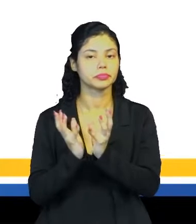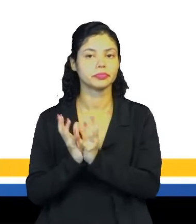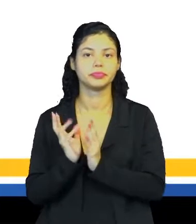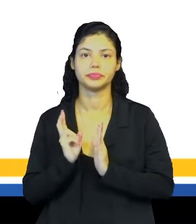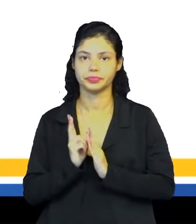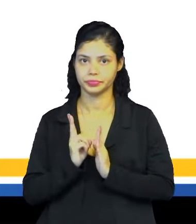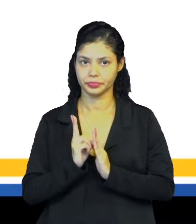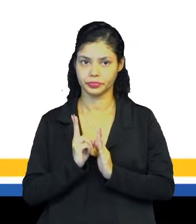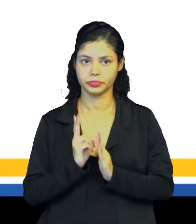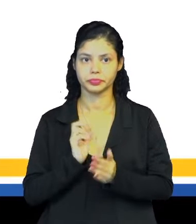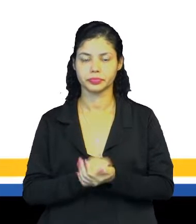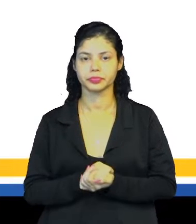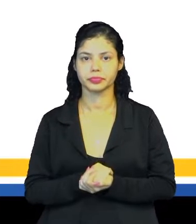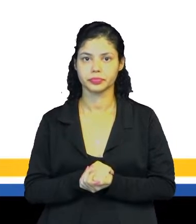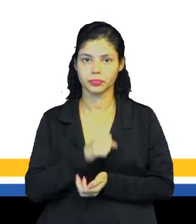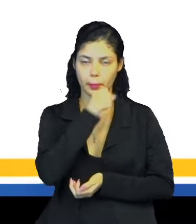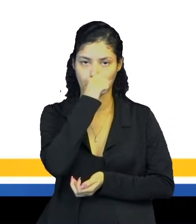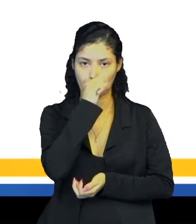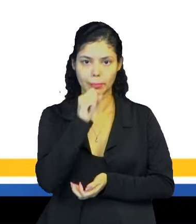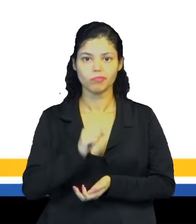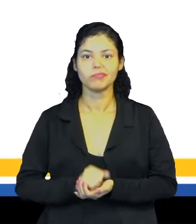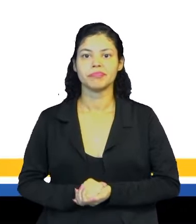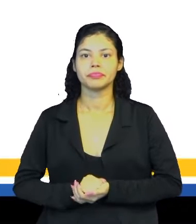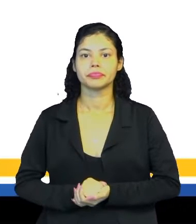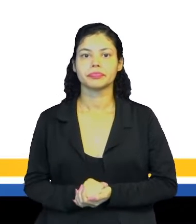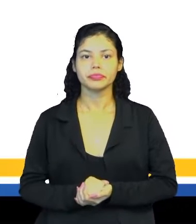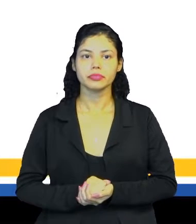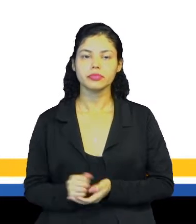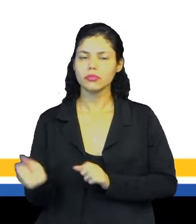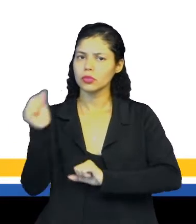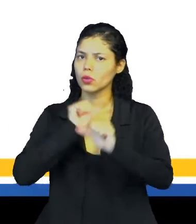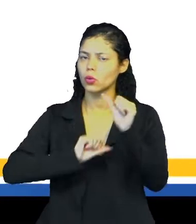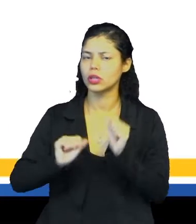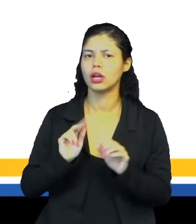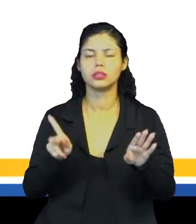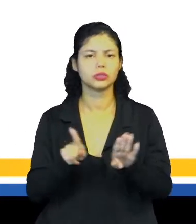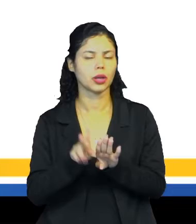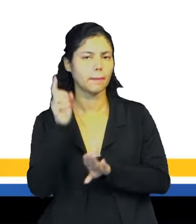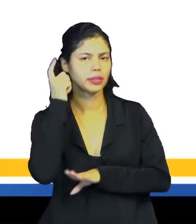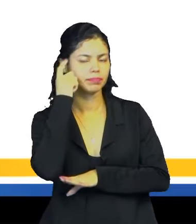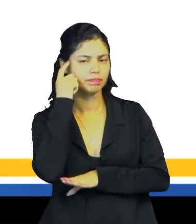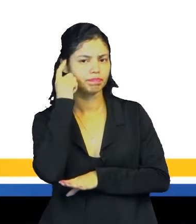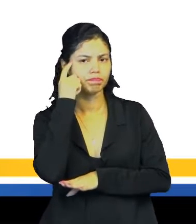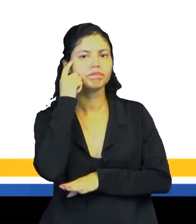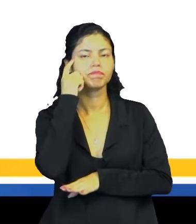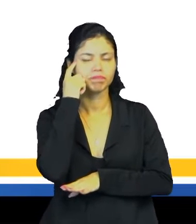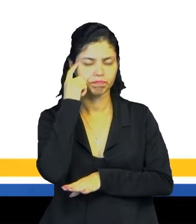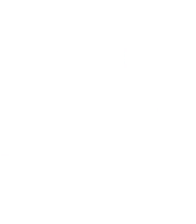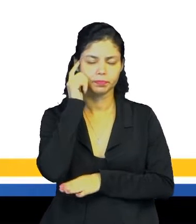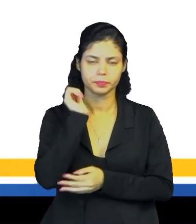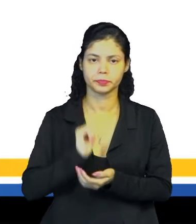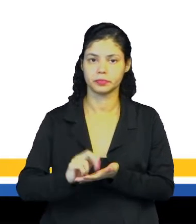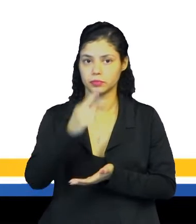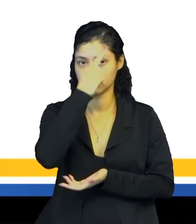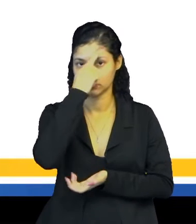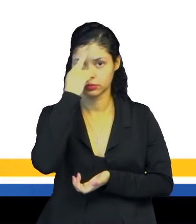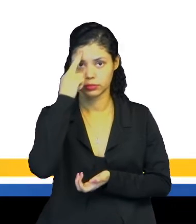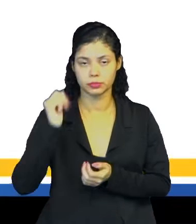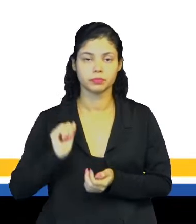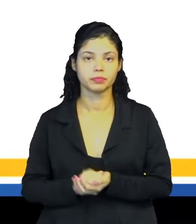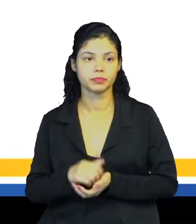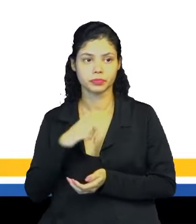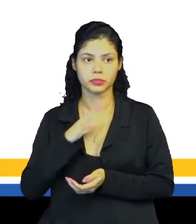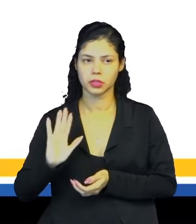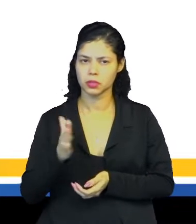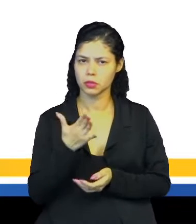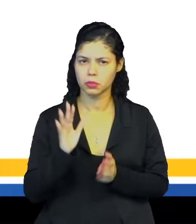compõem a cultura indígena no Brasil, ao contrário do que pensa o senso comum. Os historiadores estimam que